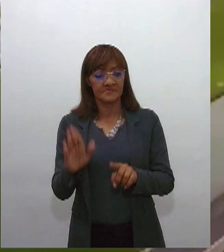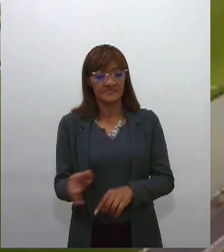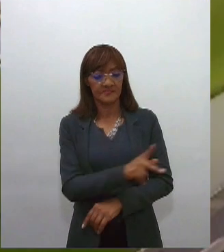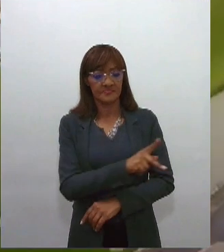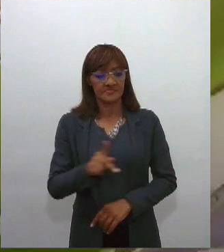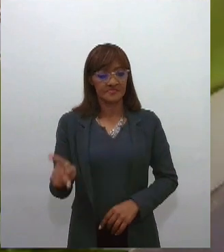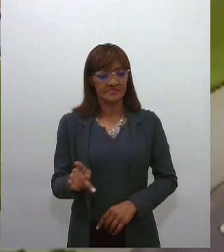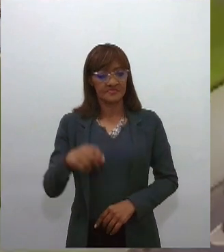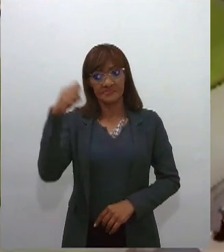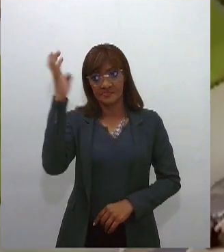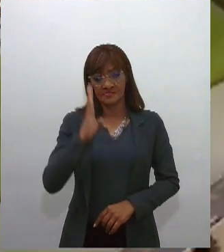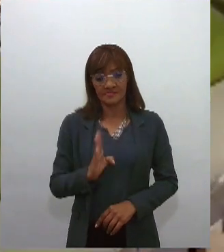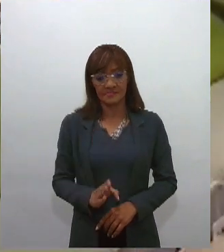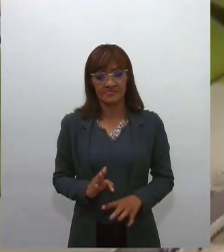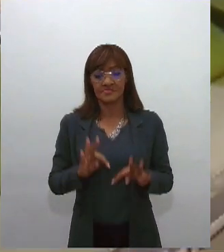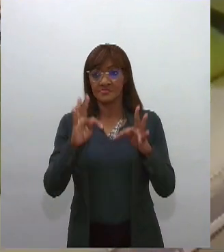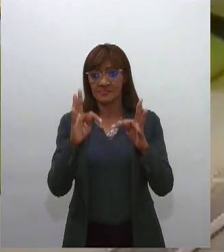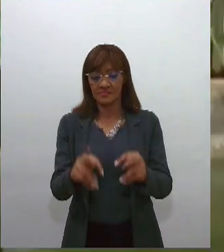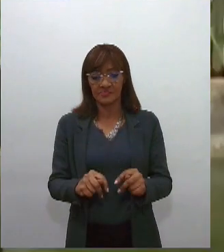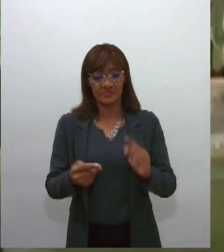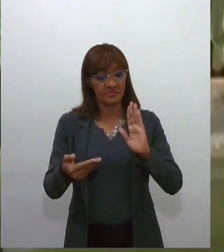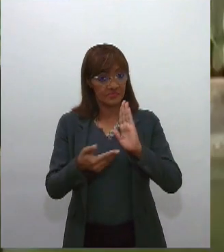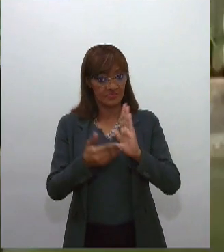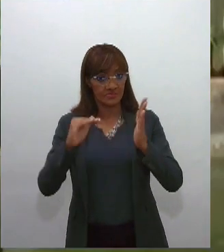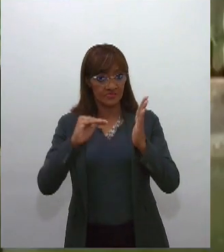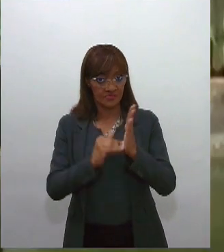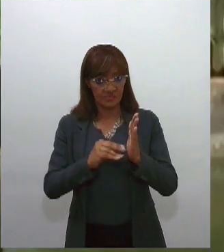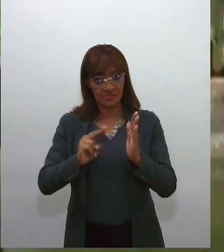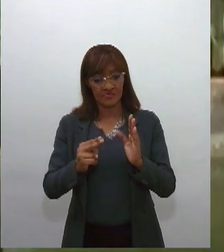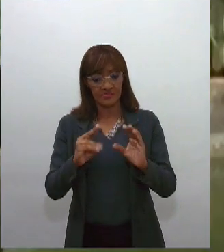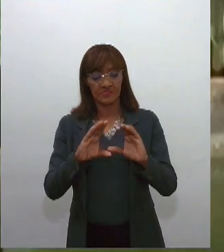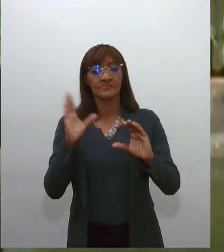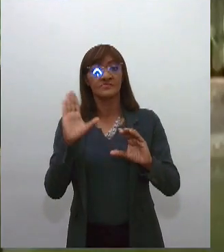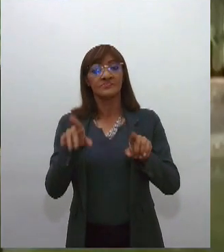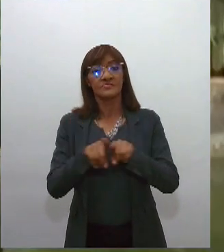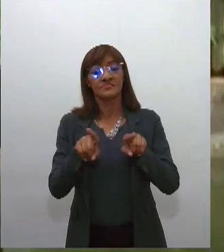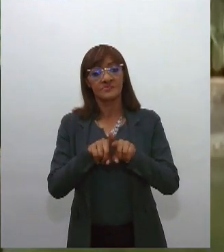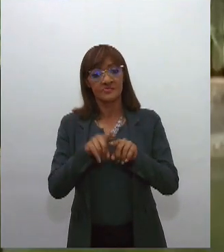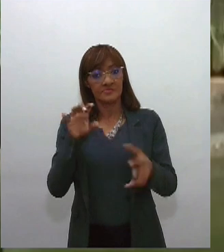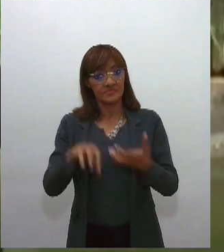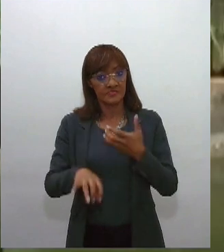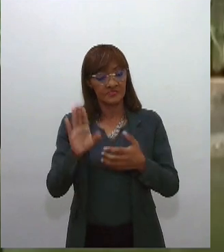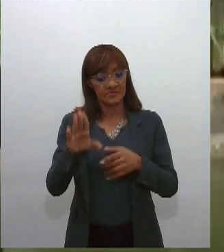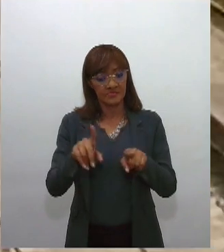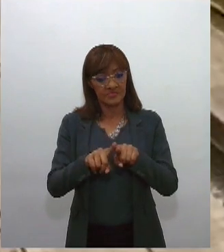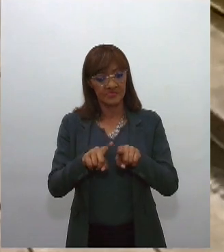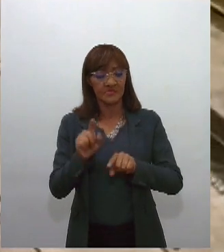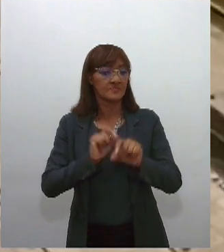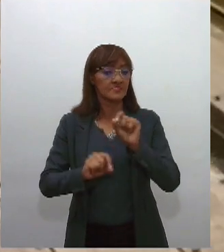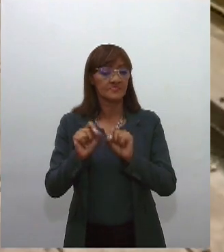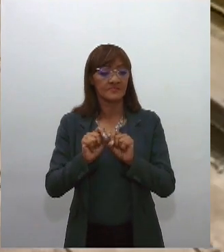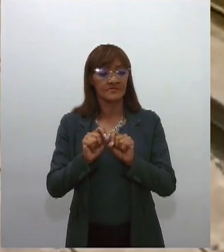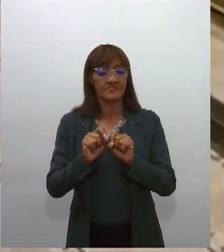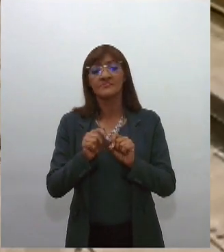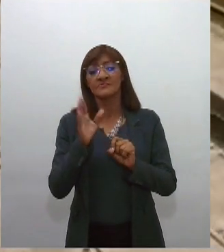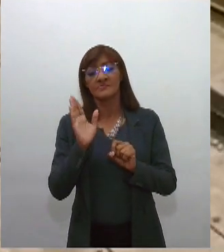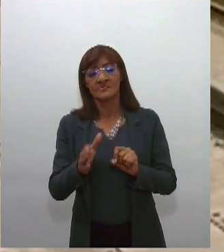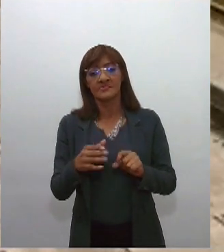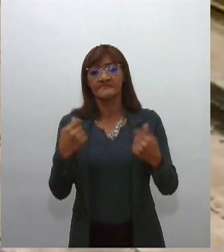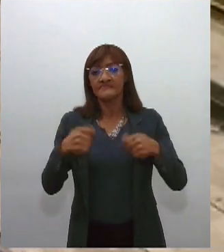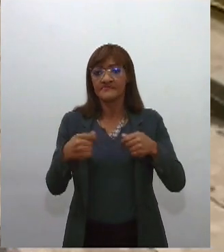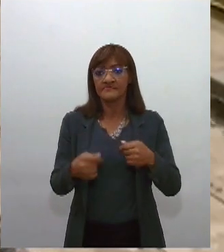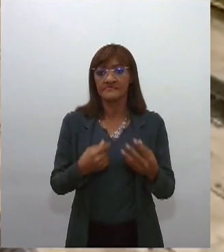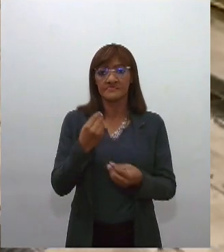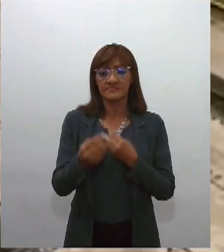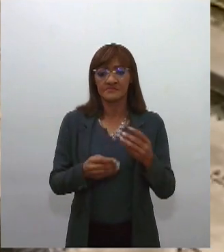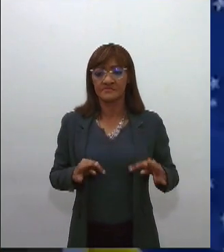presidentes da Câmara, Senado ou Congresso. A PEC estabelecia que pedidos de vista deviam ser concedidos coletivamente por